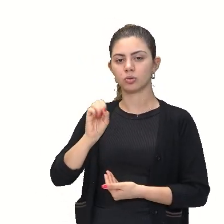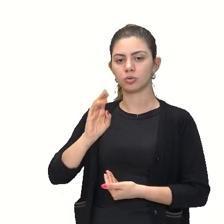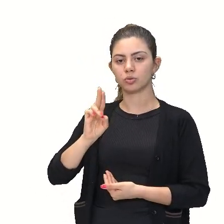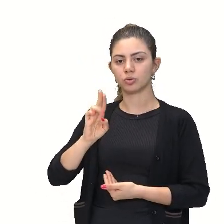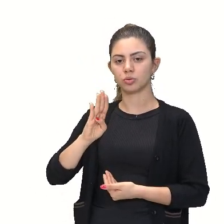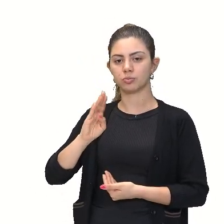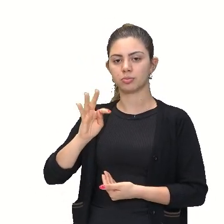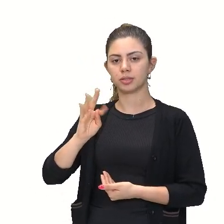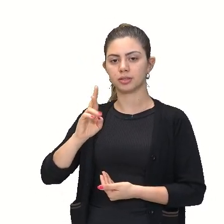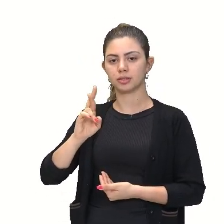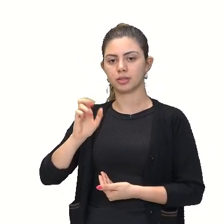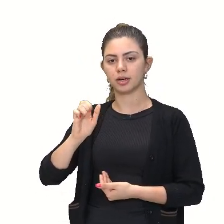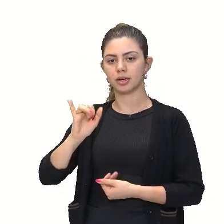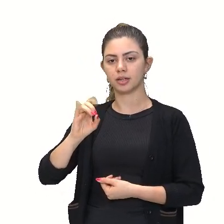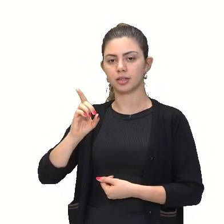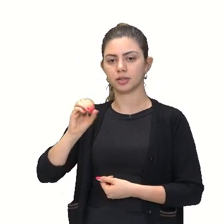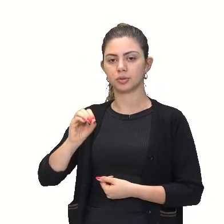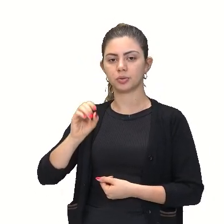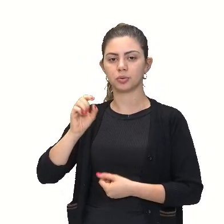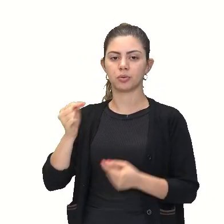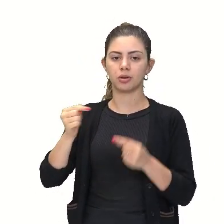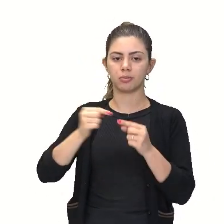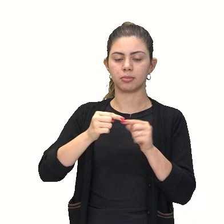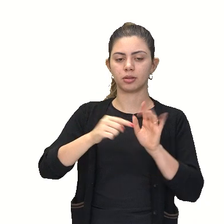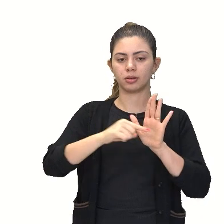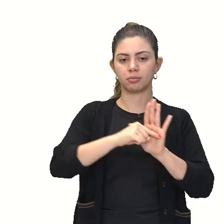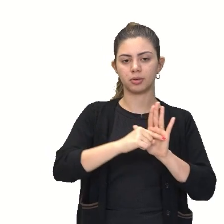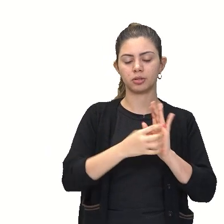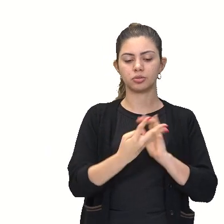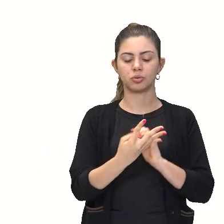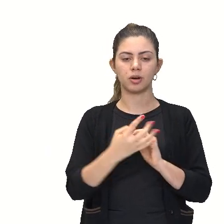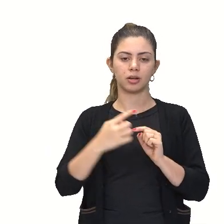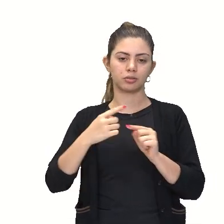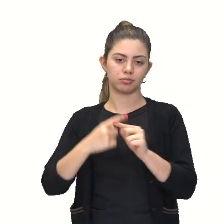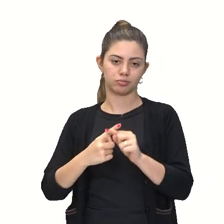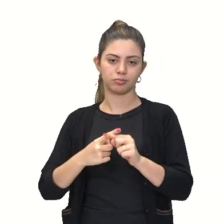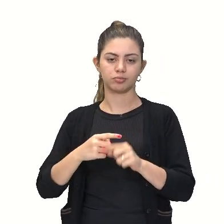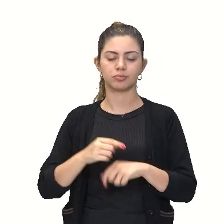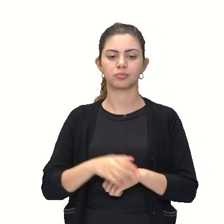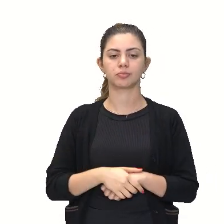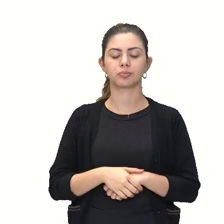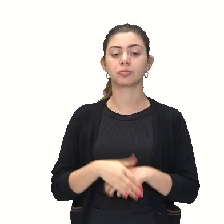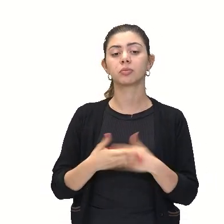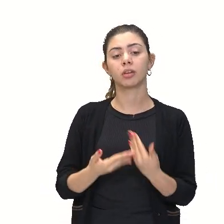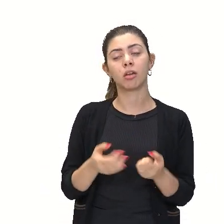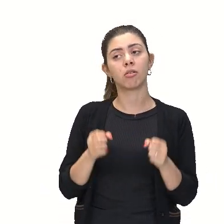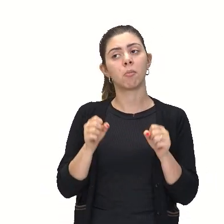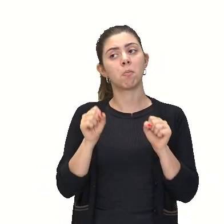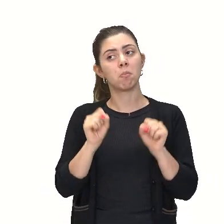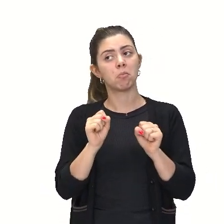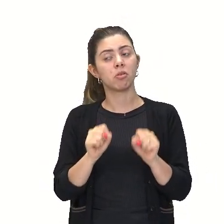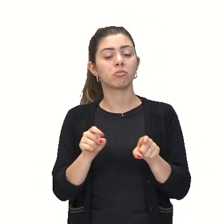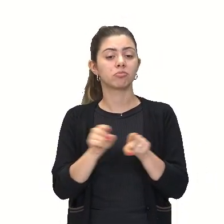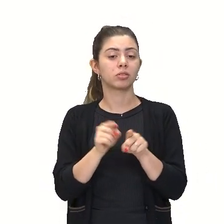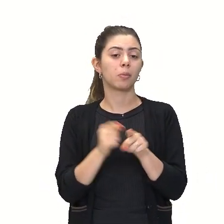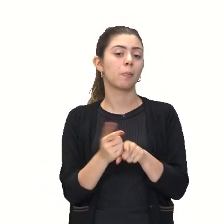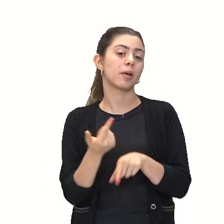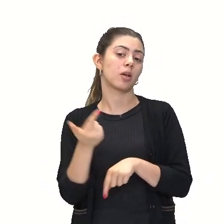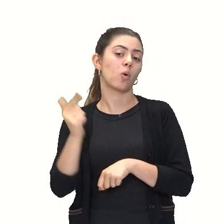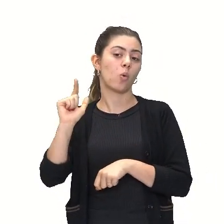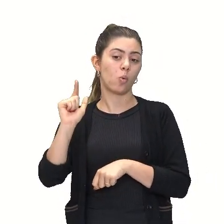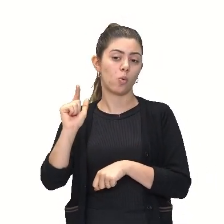Ou seja, 4 vezes esse número. Olha como ficaria. Como eu também poderia ter o seguinte,